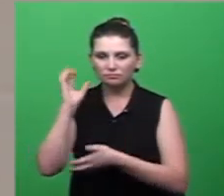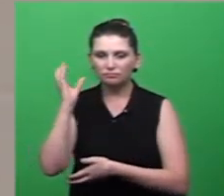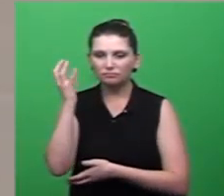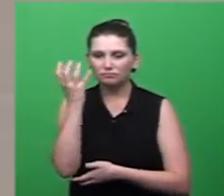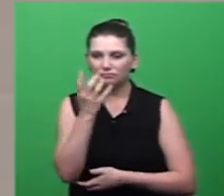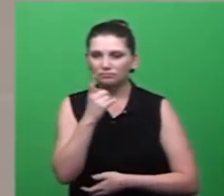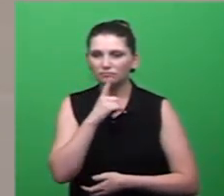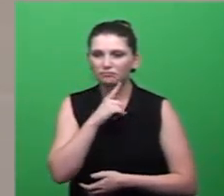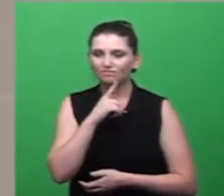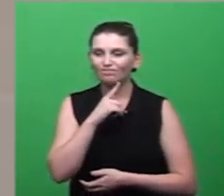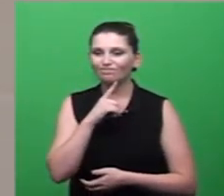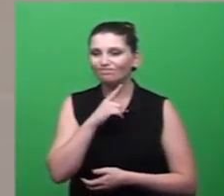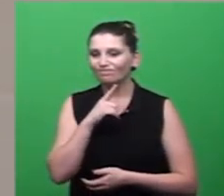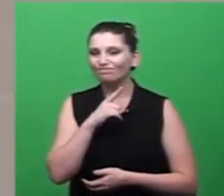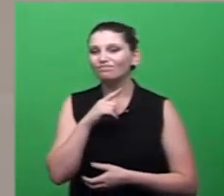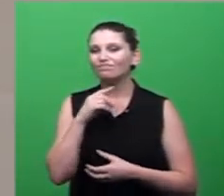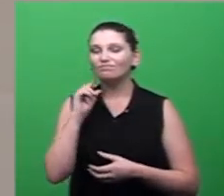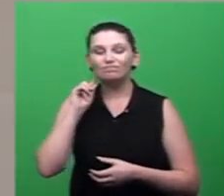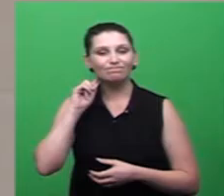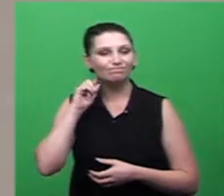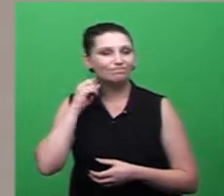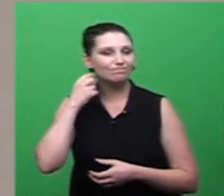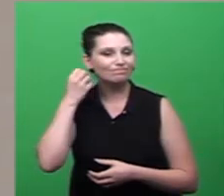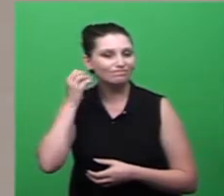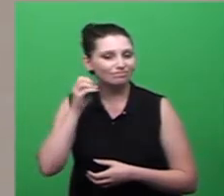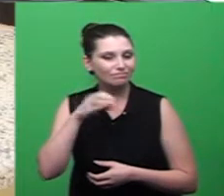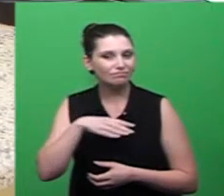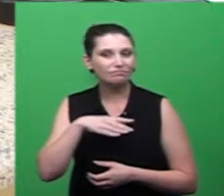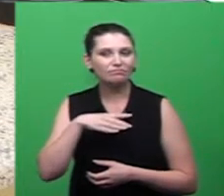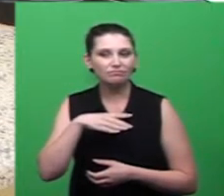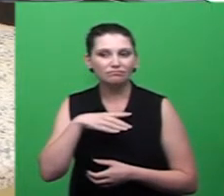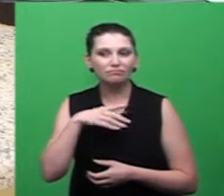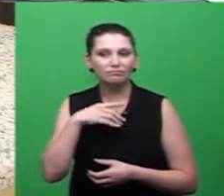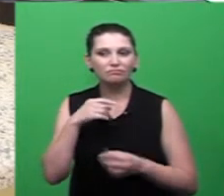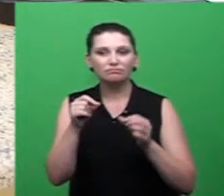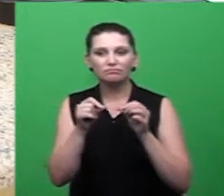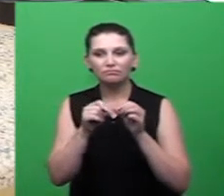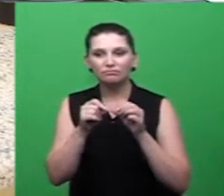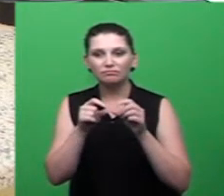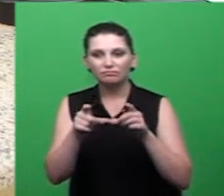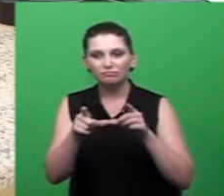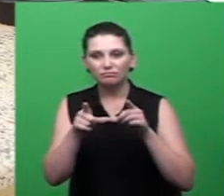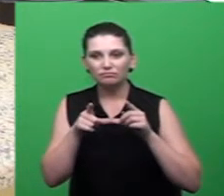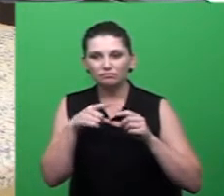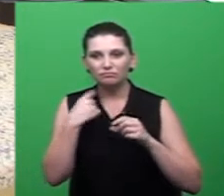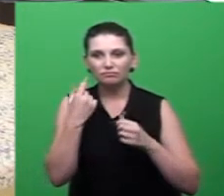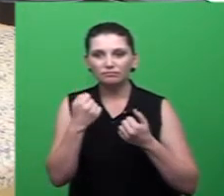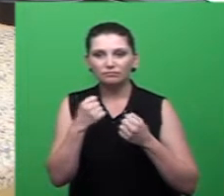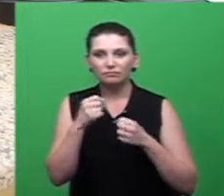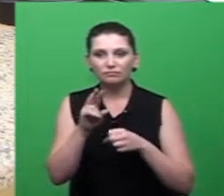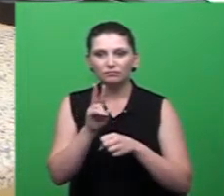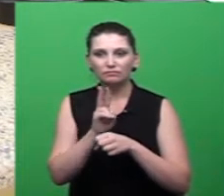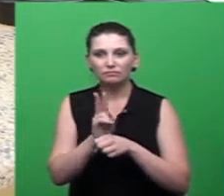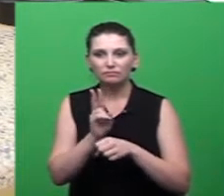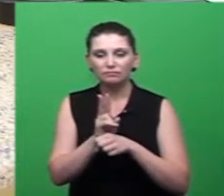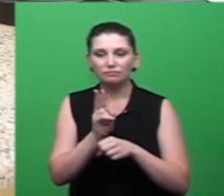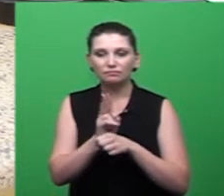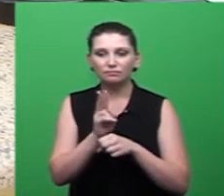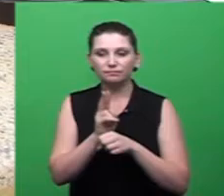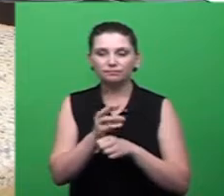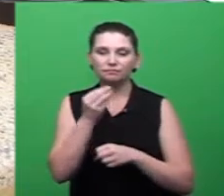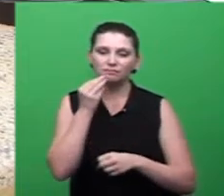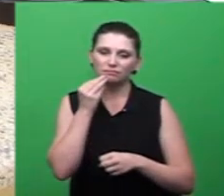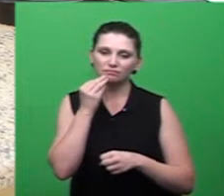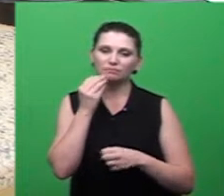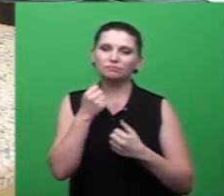com lixo jogado as traças estão mandando um requerimento hoje então assim nós precisamos ter cuidado claro que temos mas nós temos que